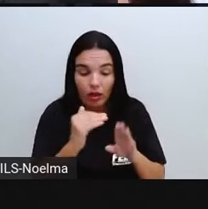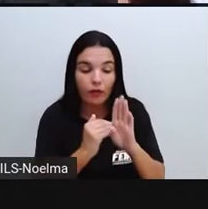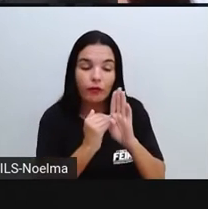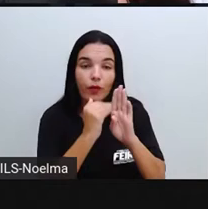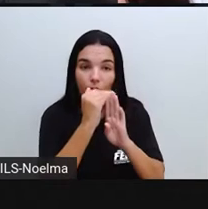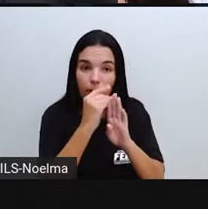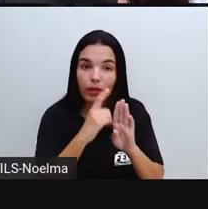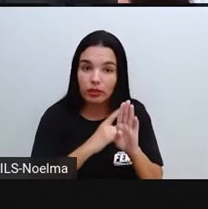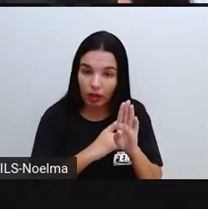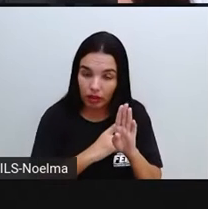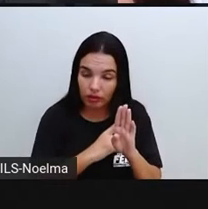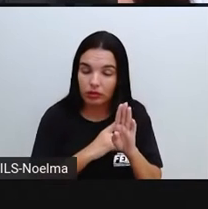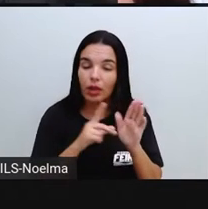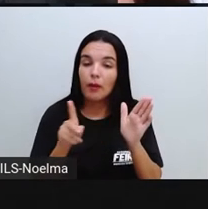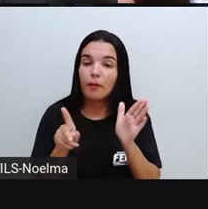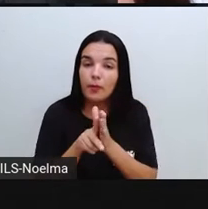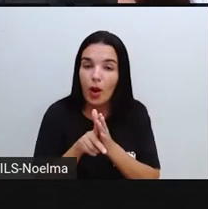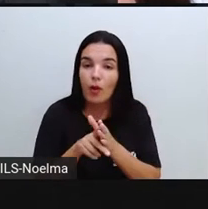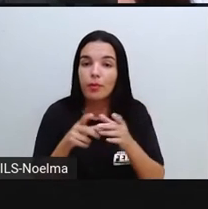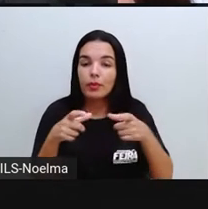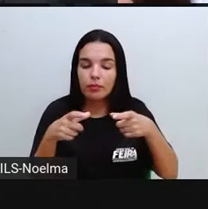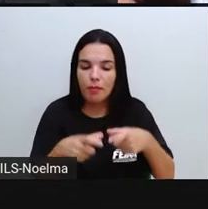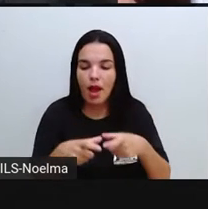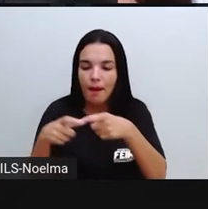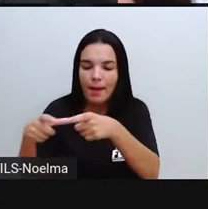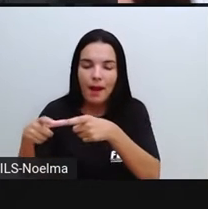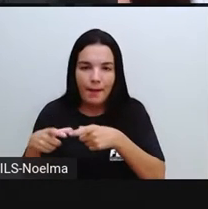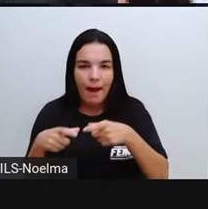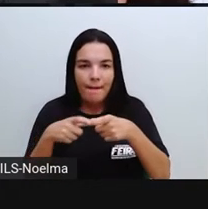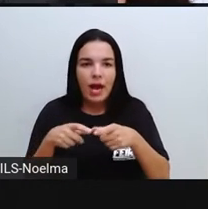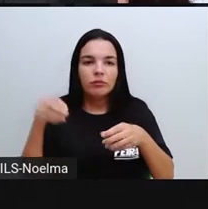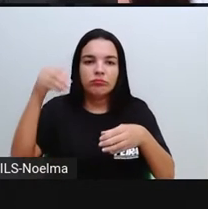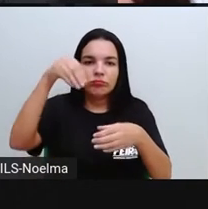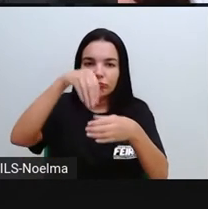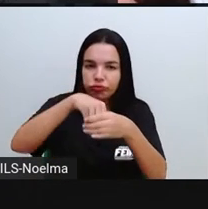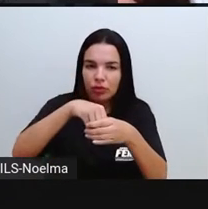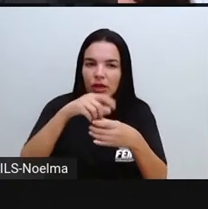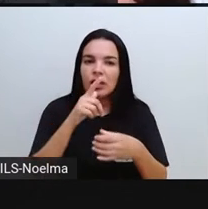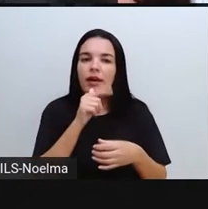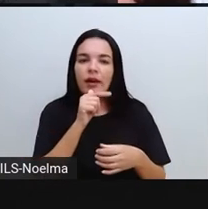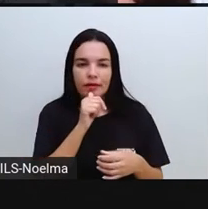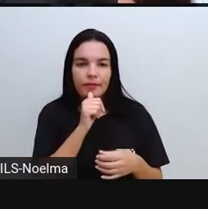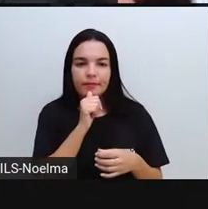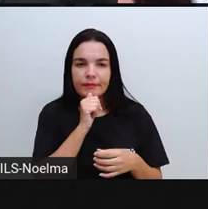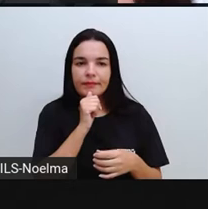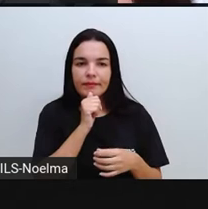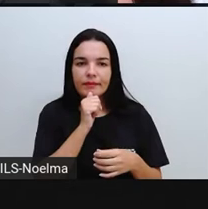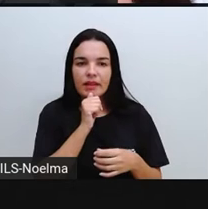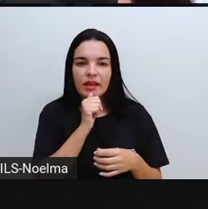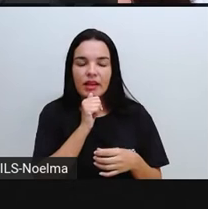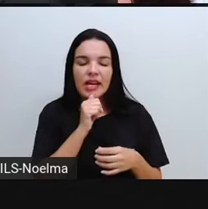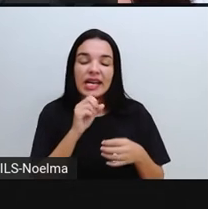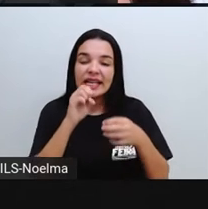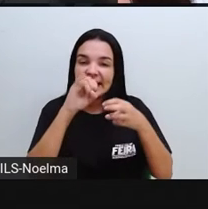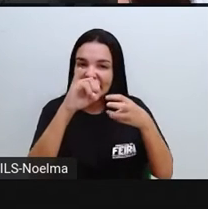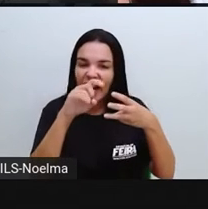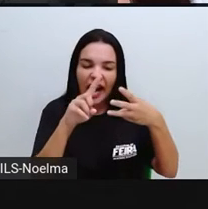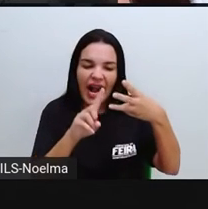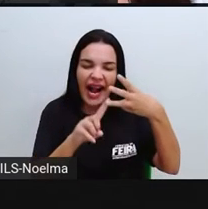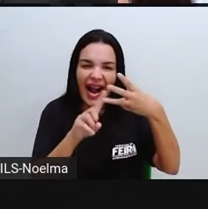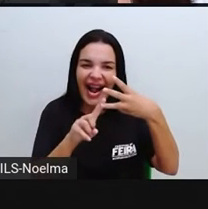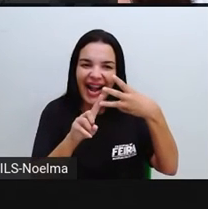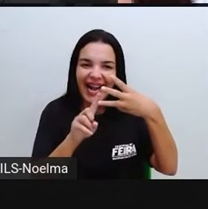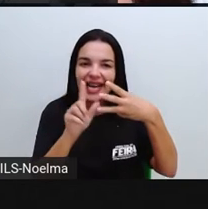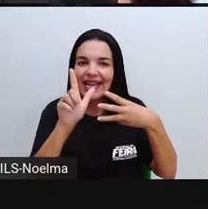O formato vai ser definido a partir do recipiente que ela vai estar presente, certo? Se você